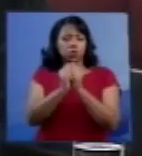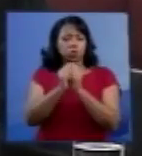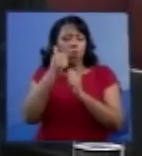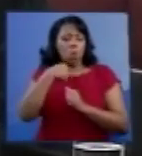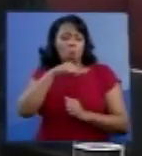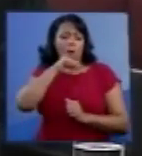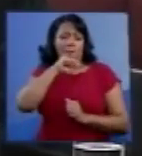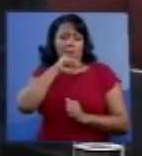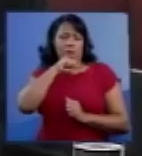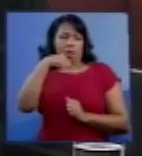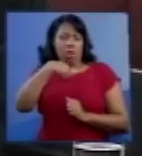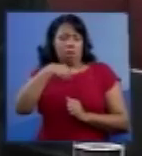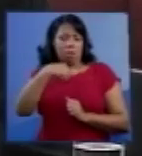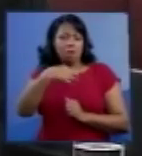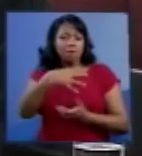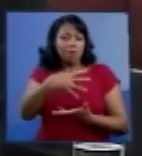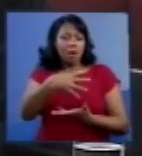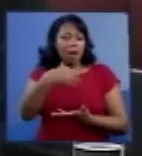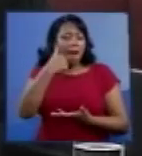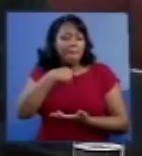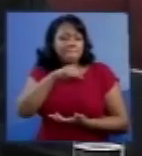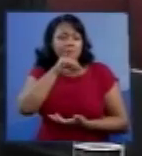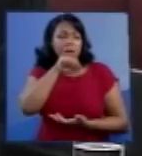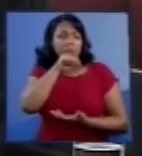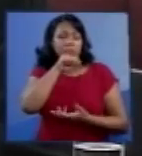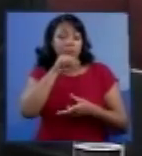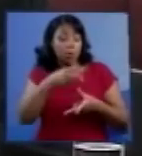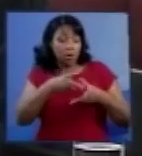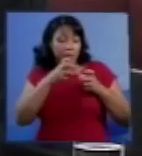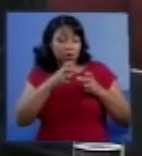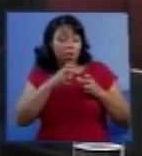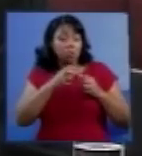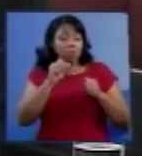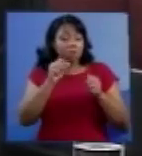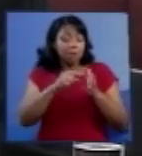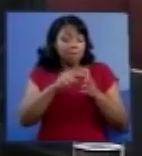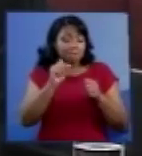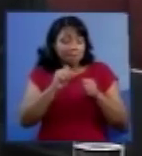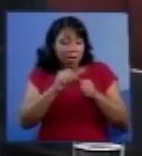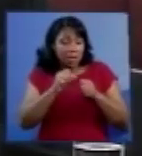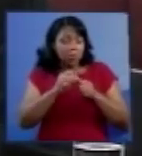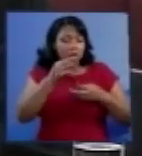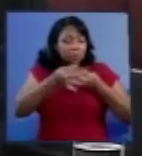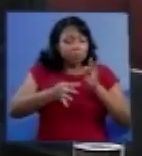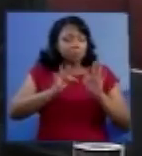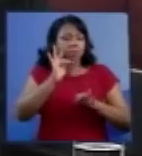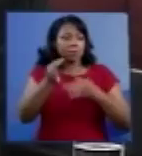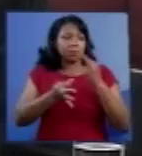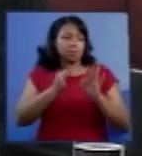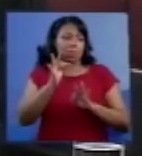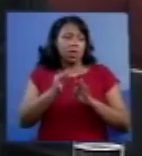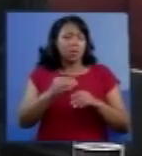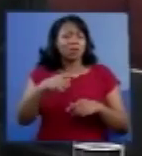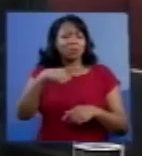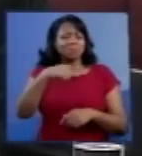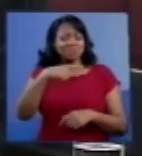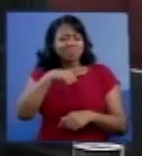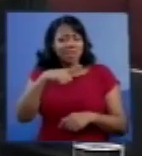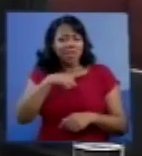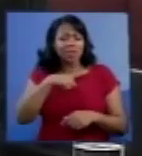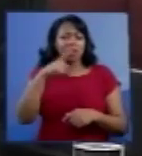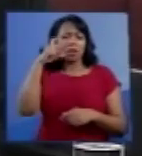nós não temos capacidade de observar, porque isso não foi medido tecnologicamente. É por isso que eu tenho essa dificuldade